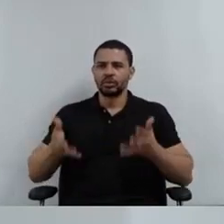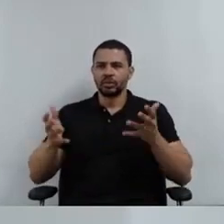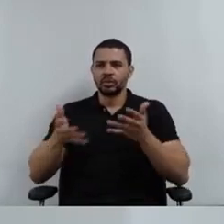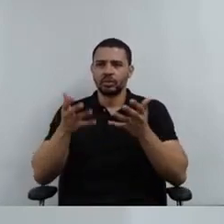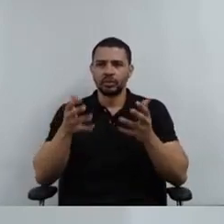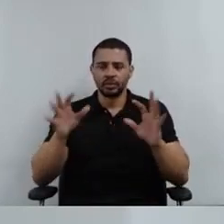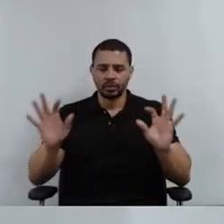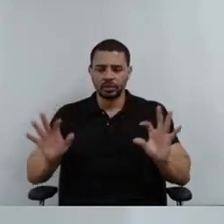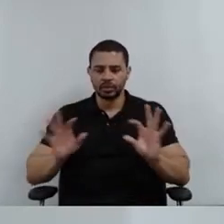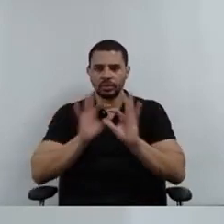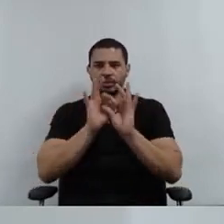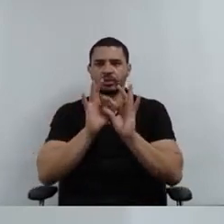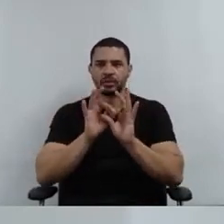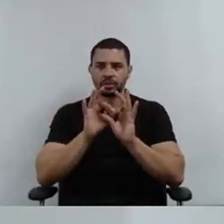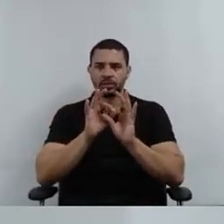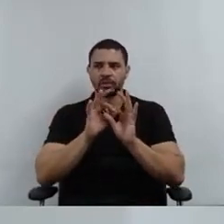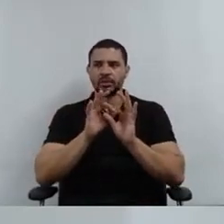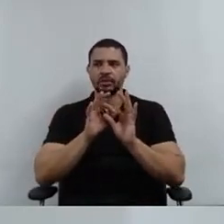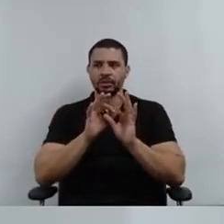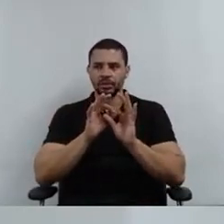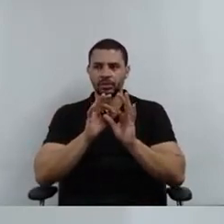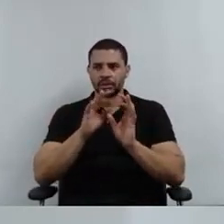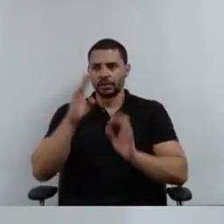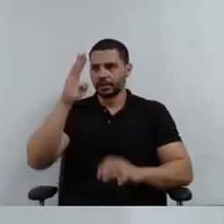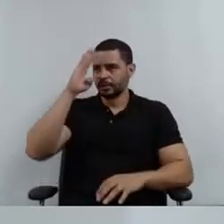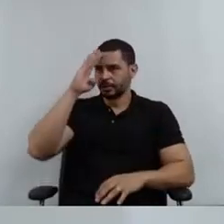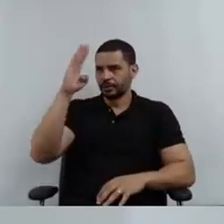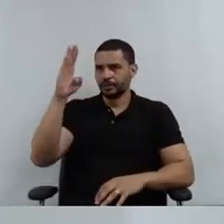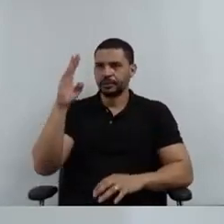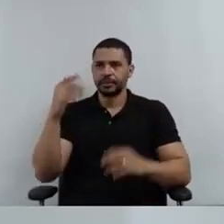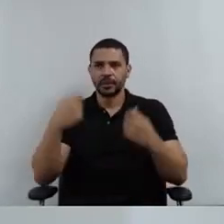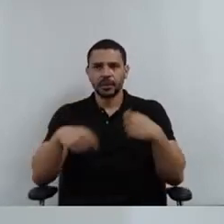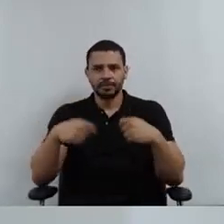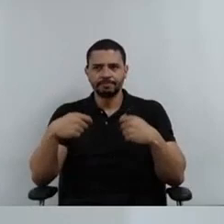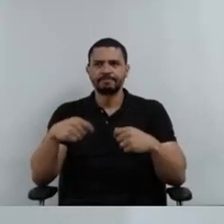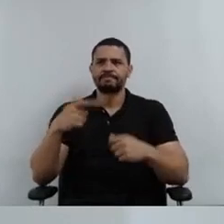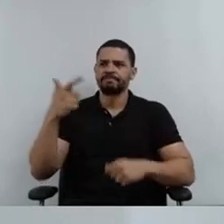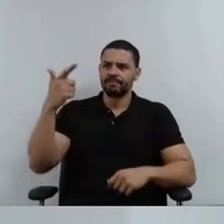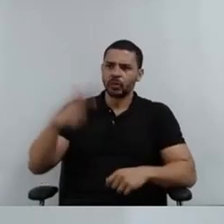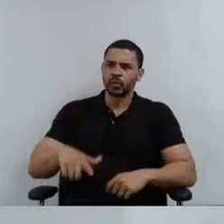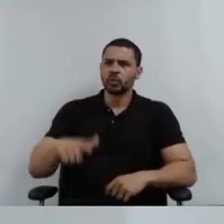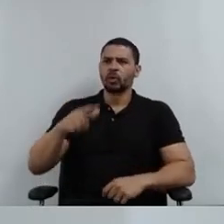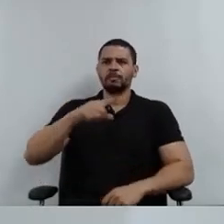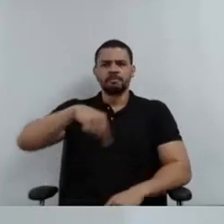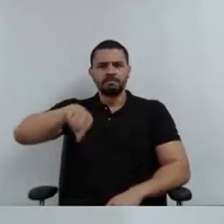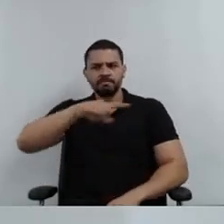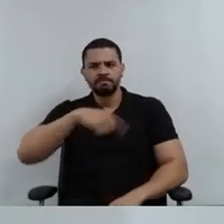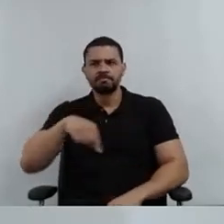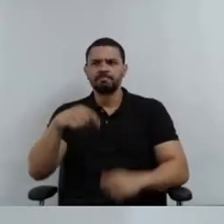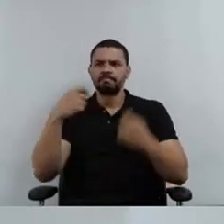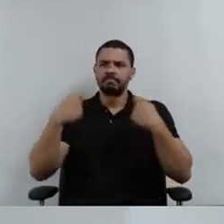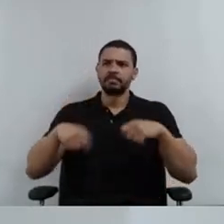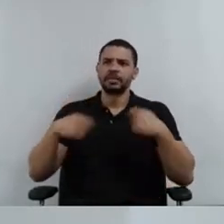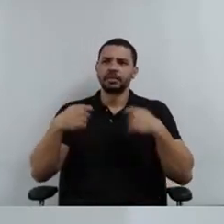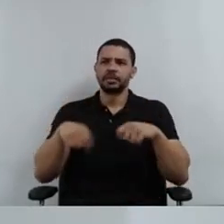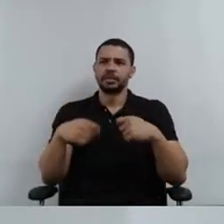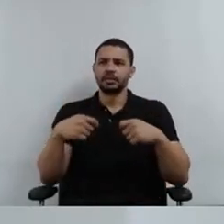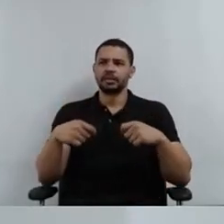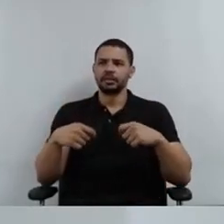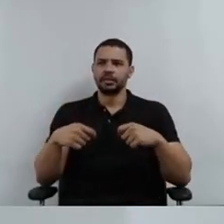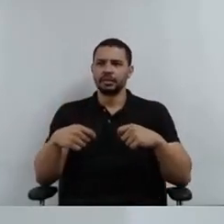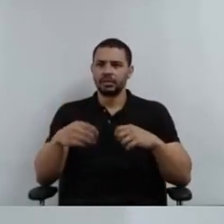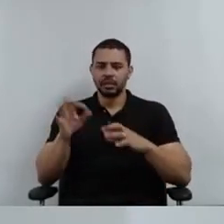interdisciplinares e este é o prisma que precisa ser internalizado por todo o quadro e pelos órgãos de gestão,